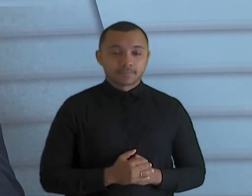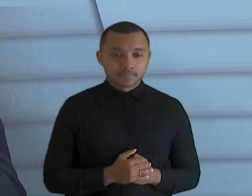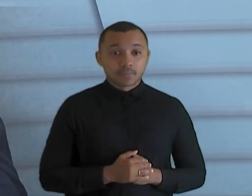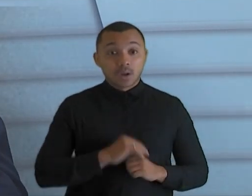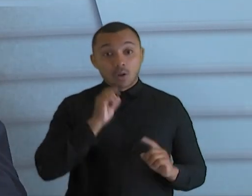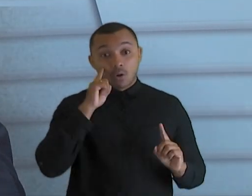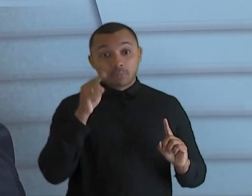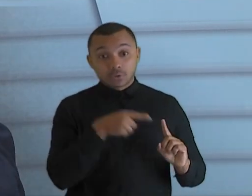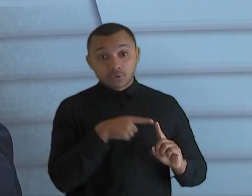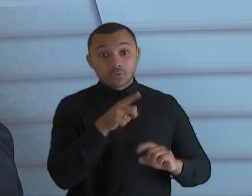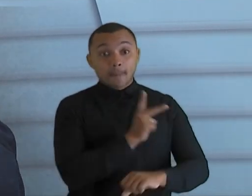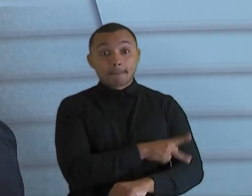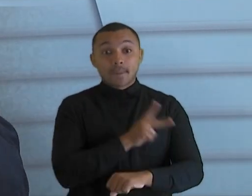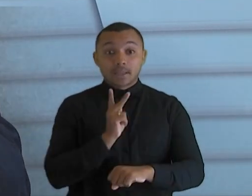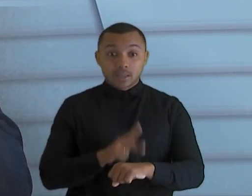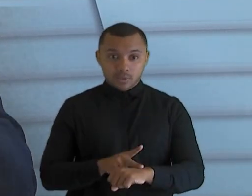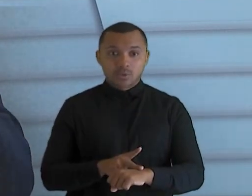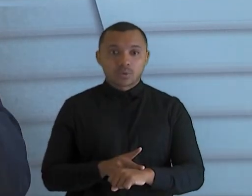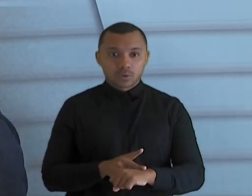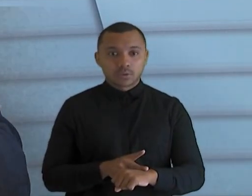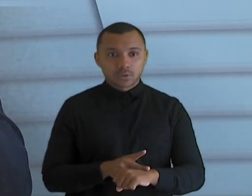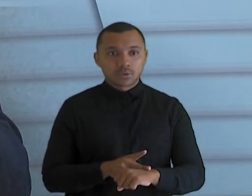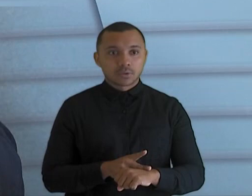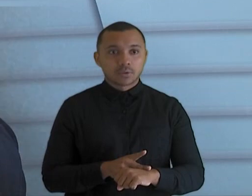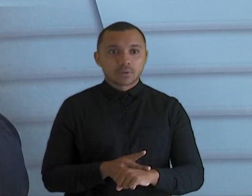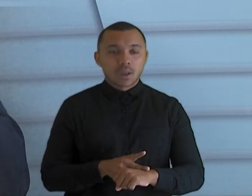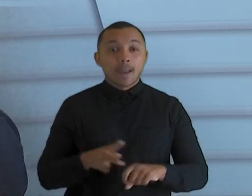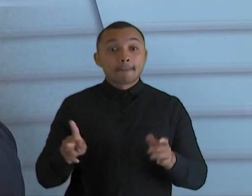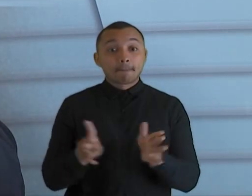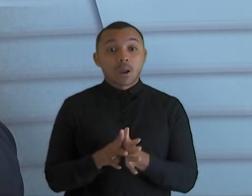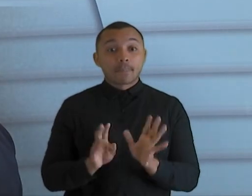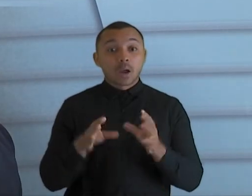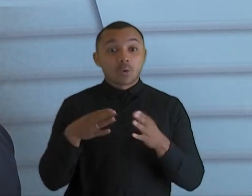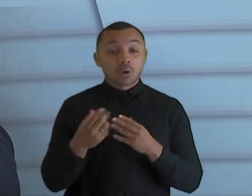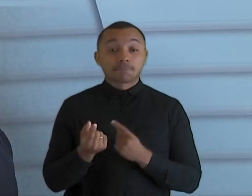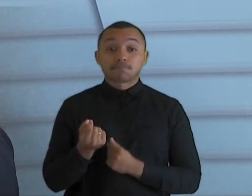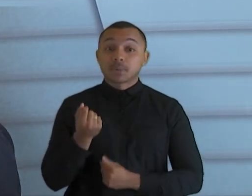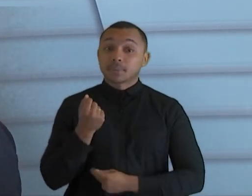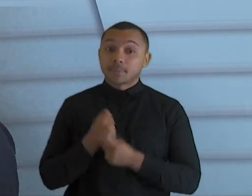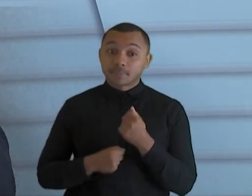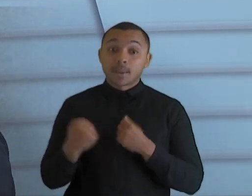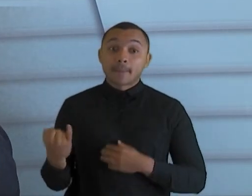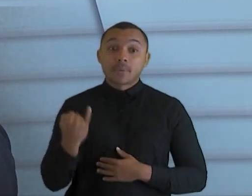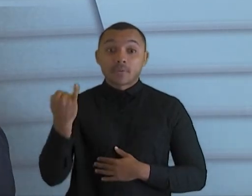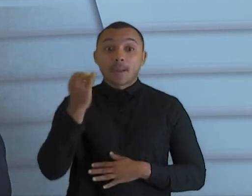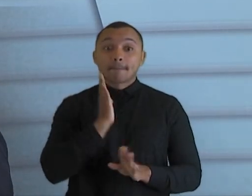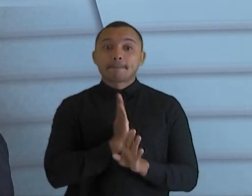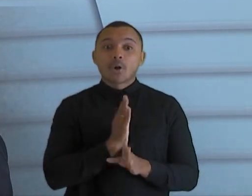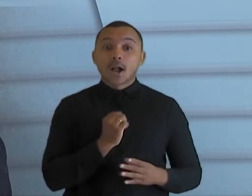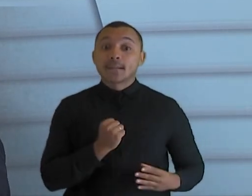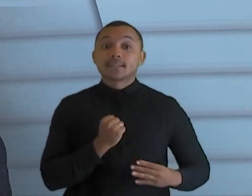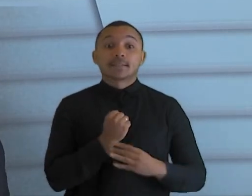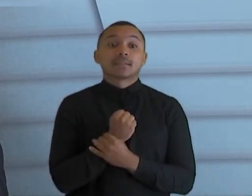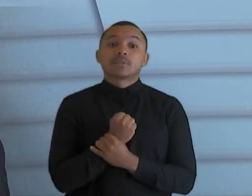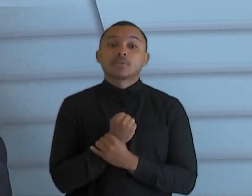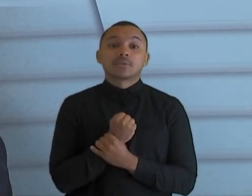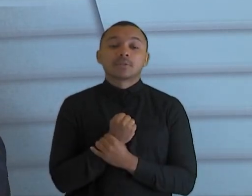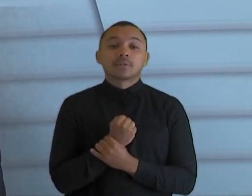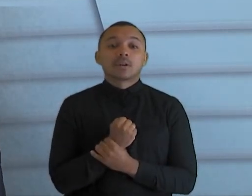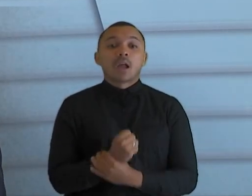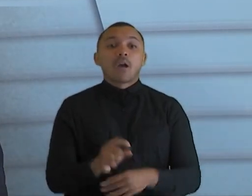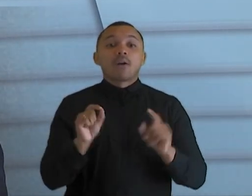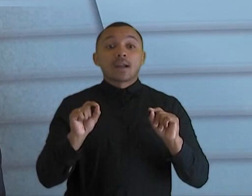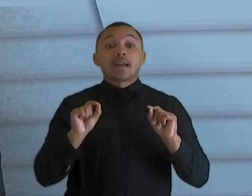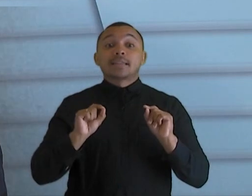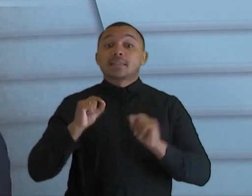pedagógica, não só aquela visão punitiva do Tribunal. O importante é que o Tribunal garanta ou ajude a garantir que o serviço